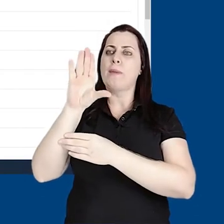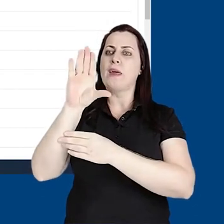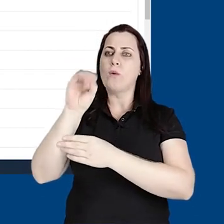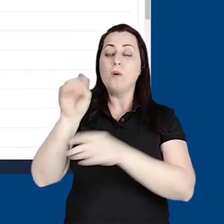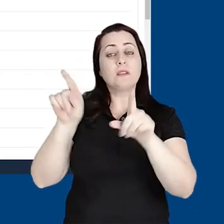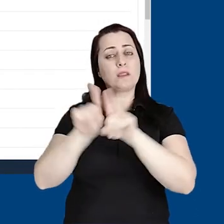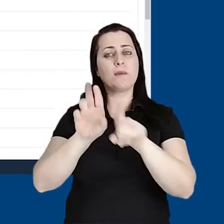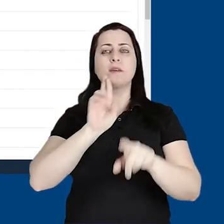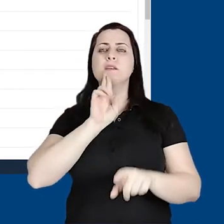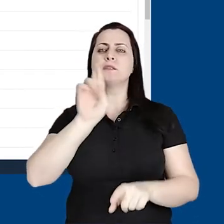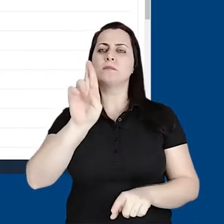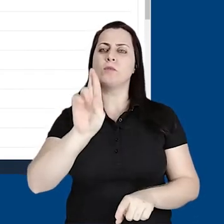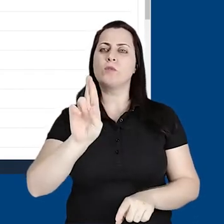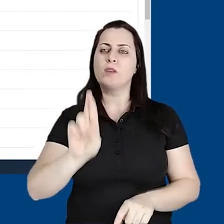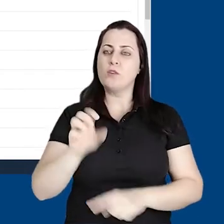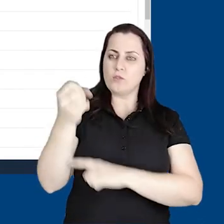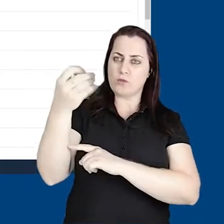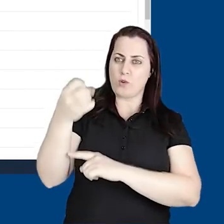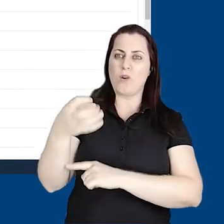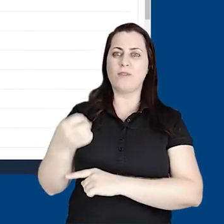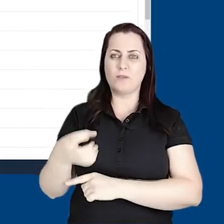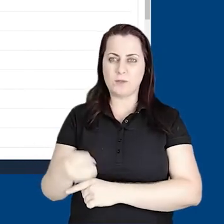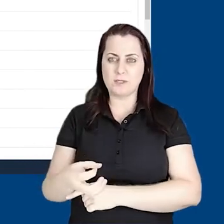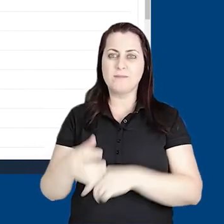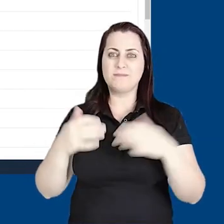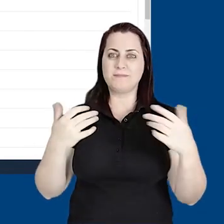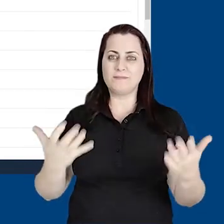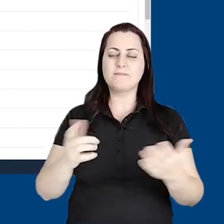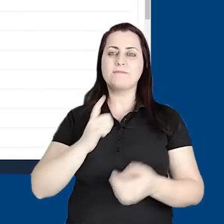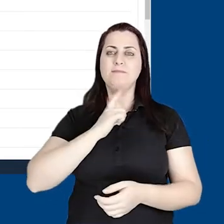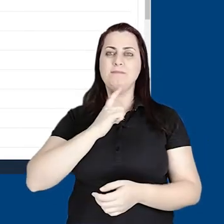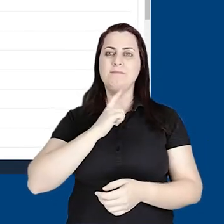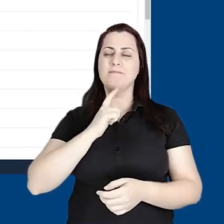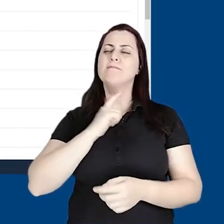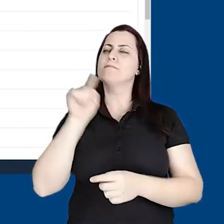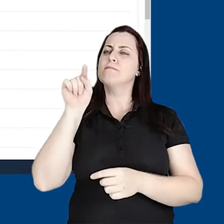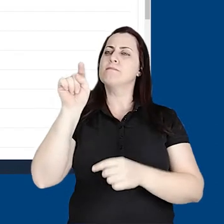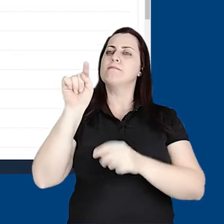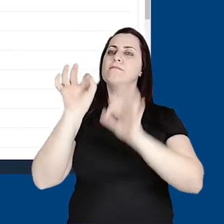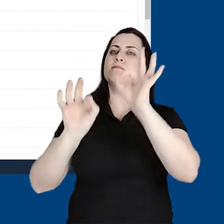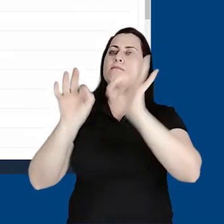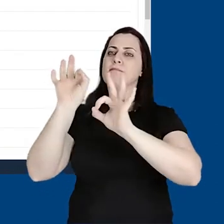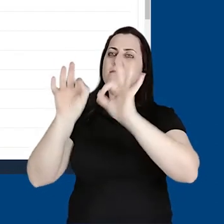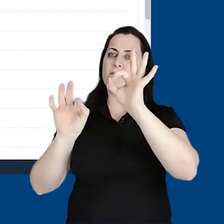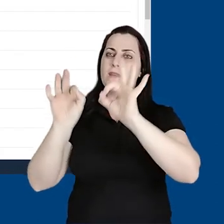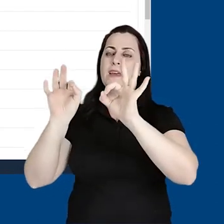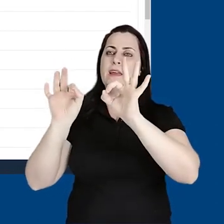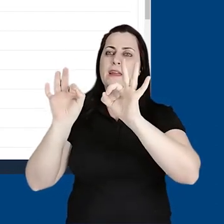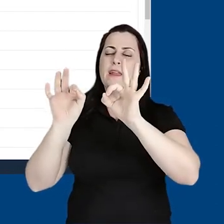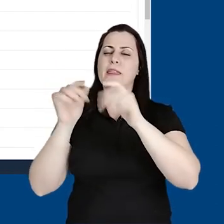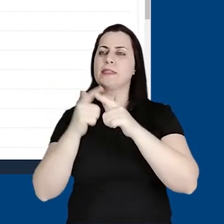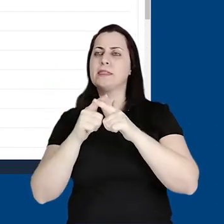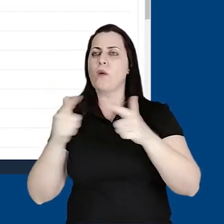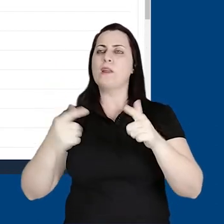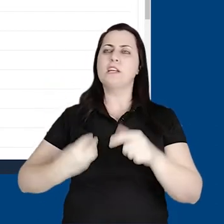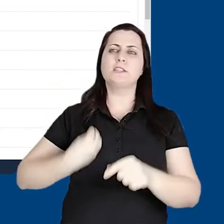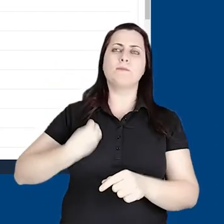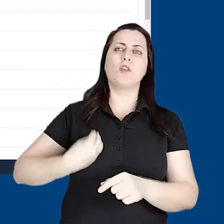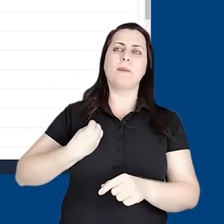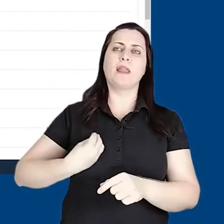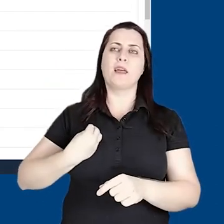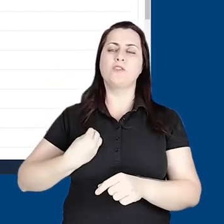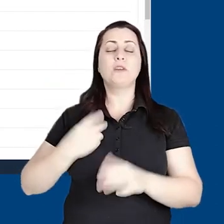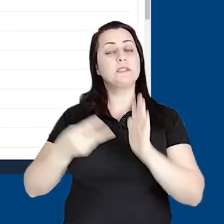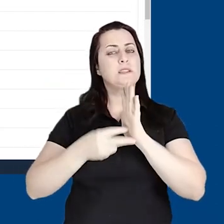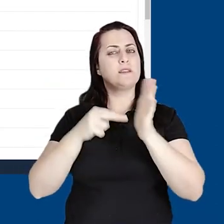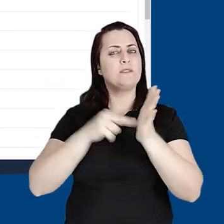se responda a esses novos tópicos. Do jeito que está aqui, está configurado para não ter período de disponibilidade, o